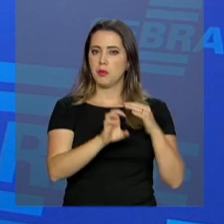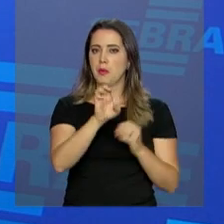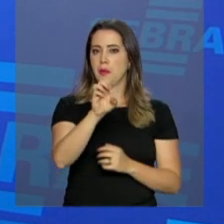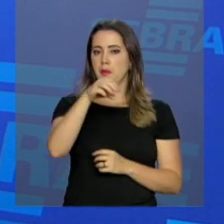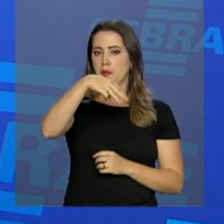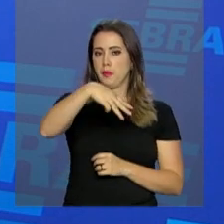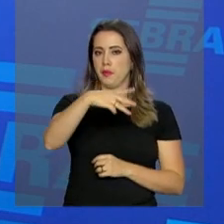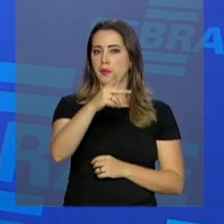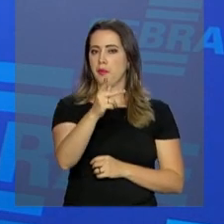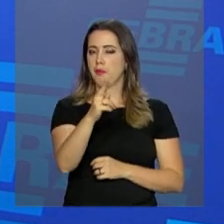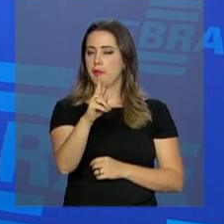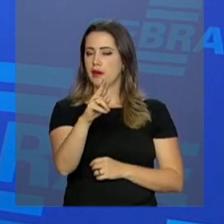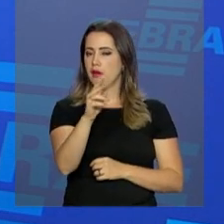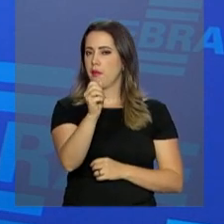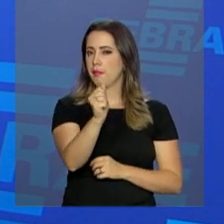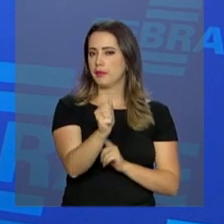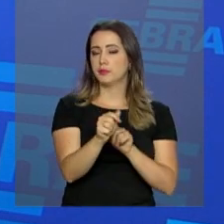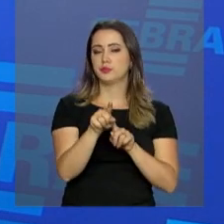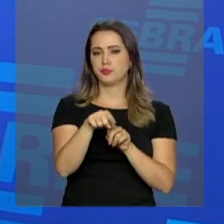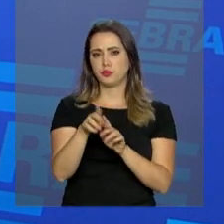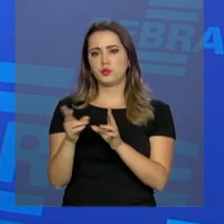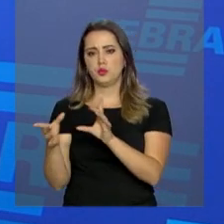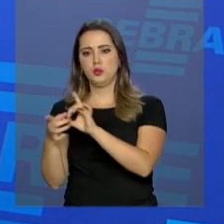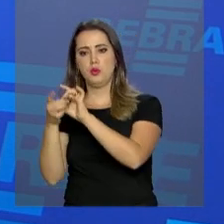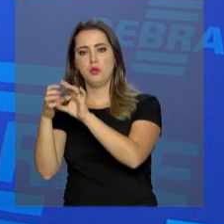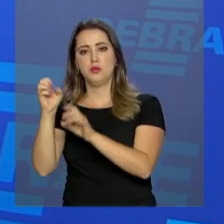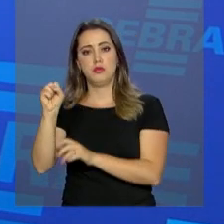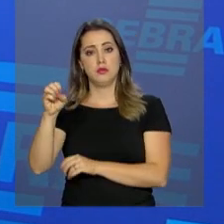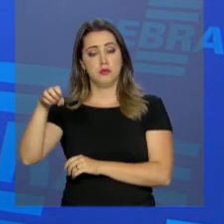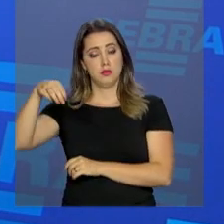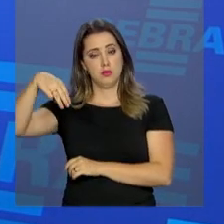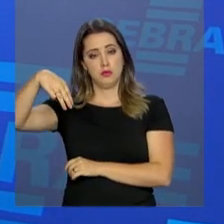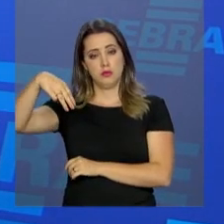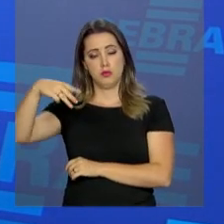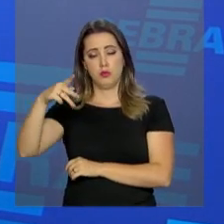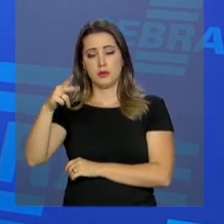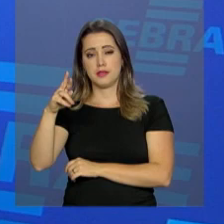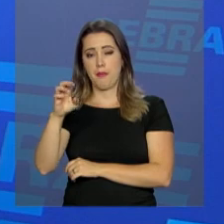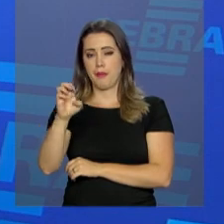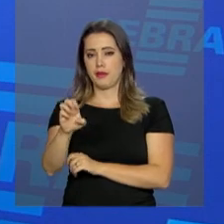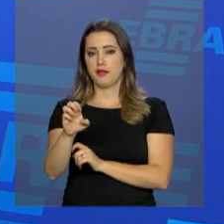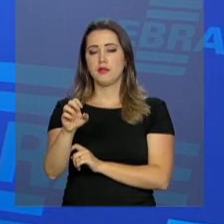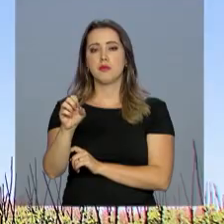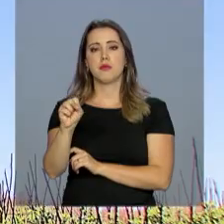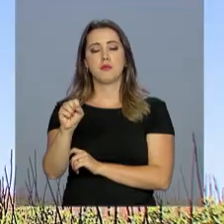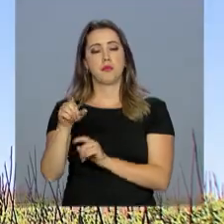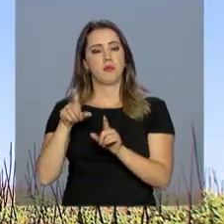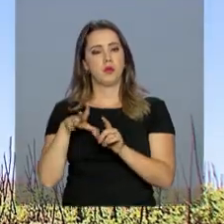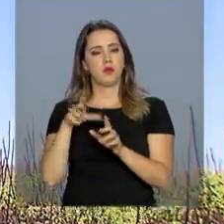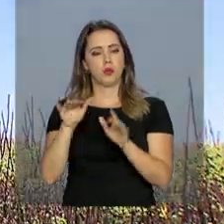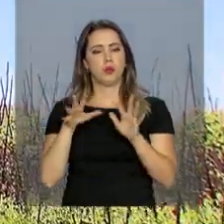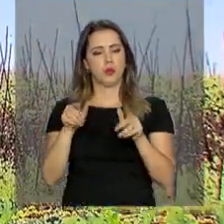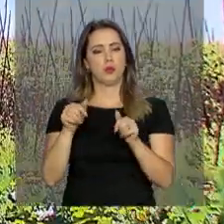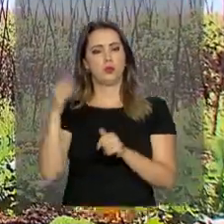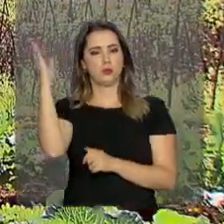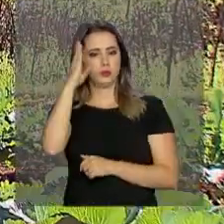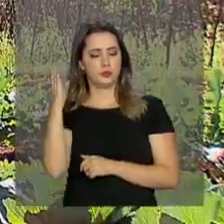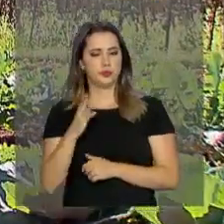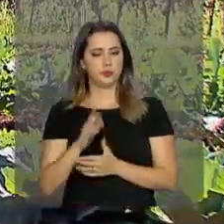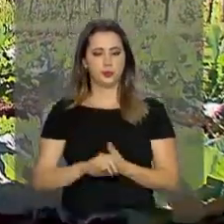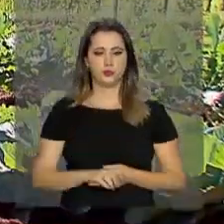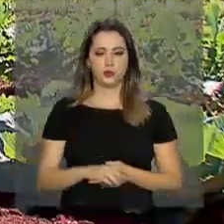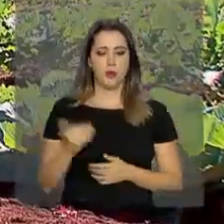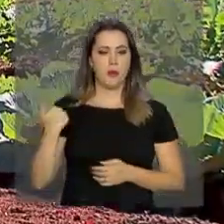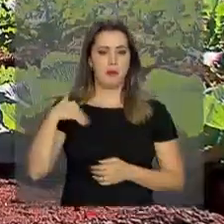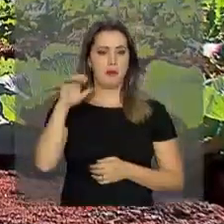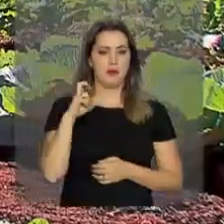como o SEBRAE, que tem uma força e uma capilaridade muito grande de penetração em todo o Brasil. Das mais de 5 milhões de